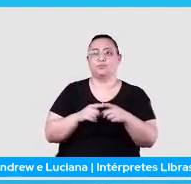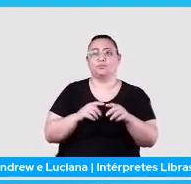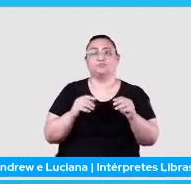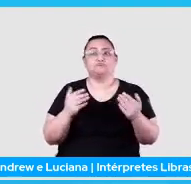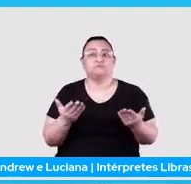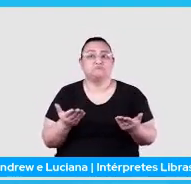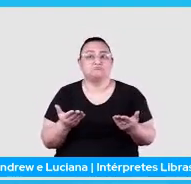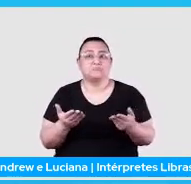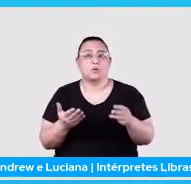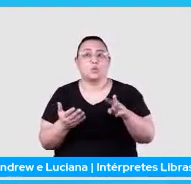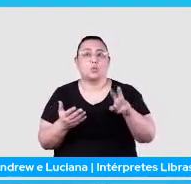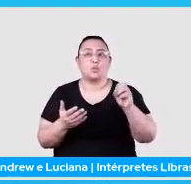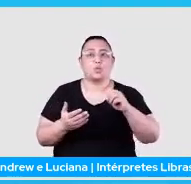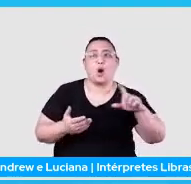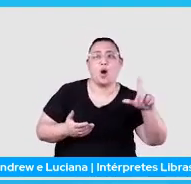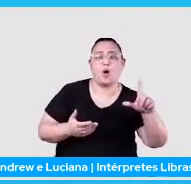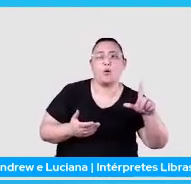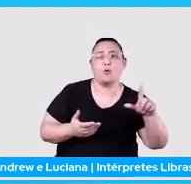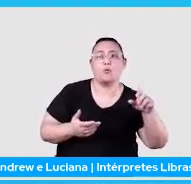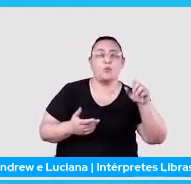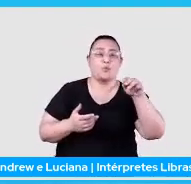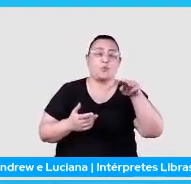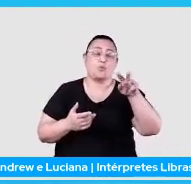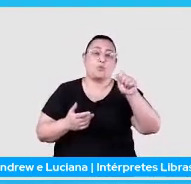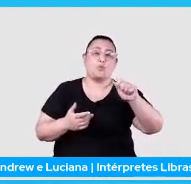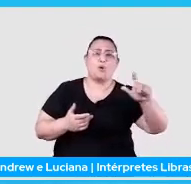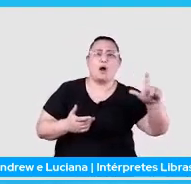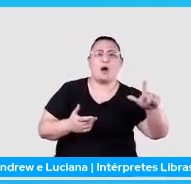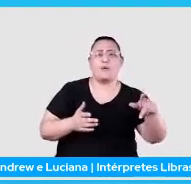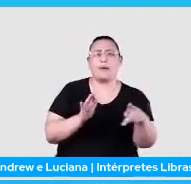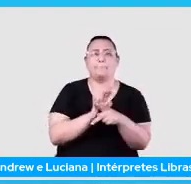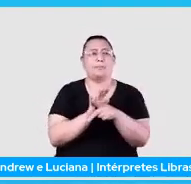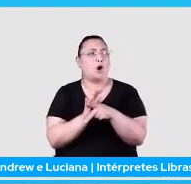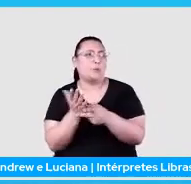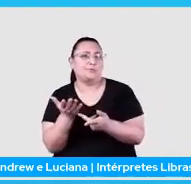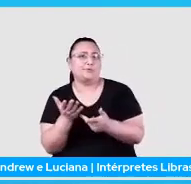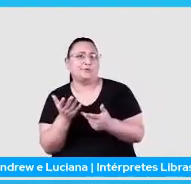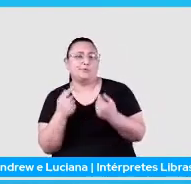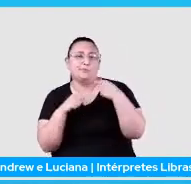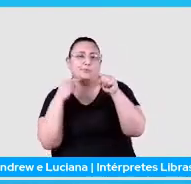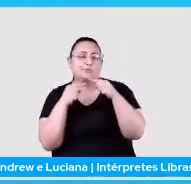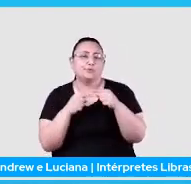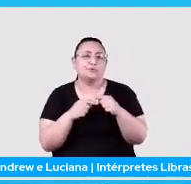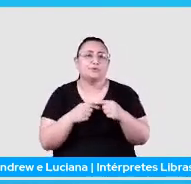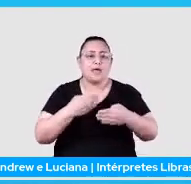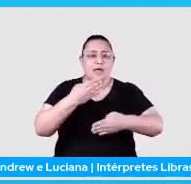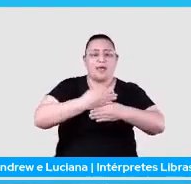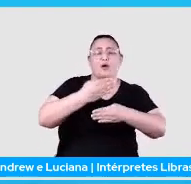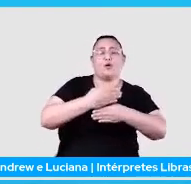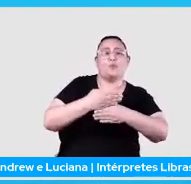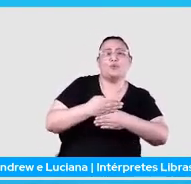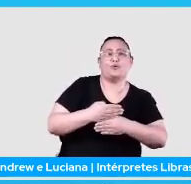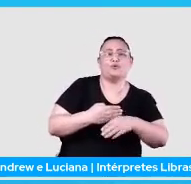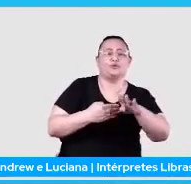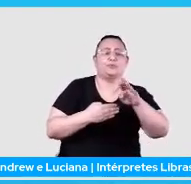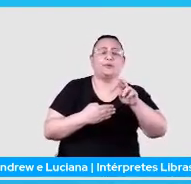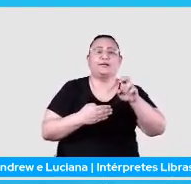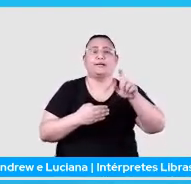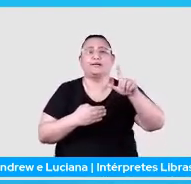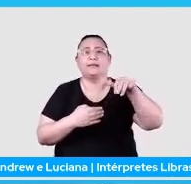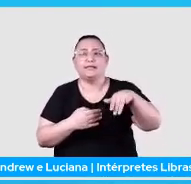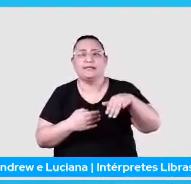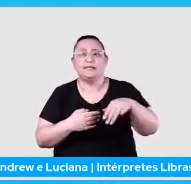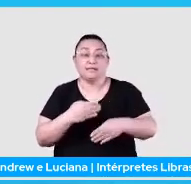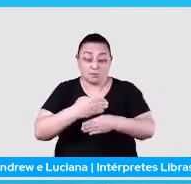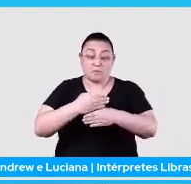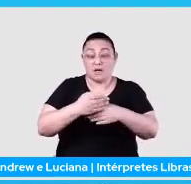ele é o álbum do Pink Floyd? É o muro de Berlim? É ao que ele se refere, sabe? É uma parede mesmo?